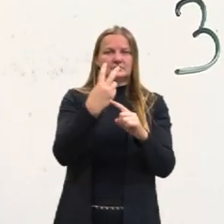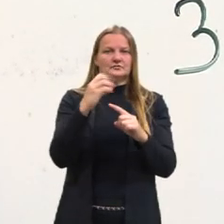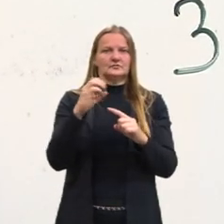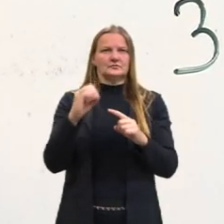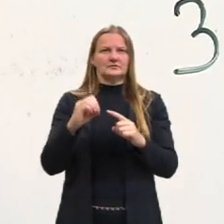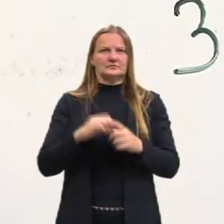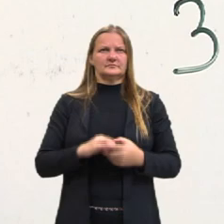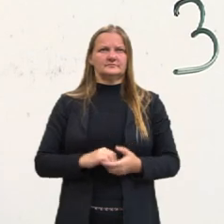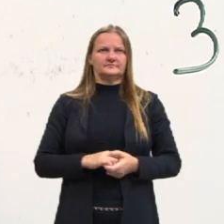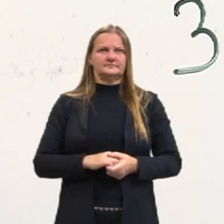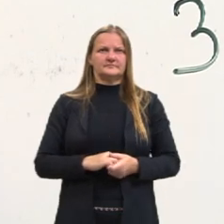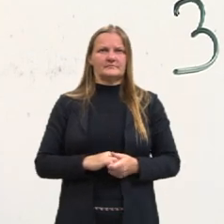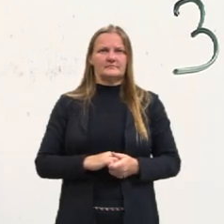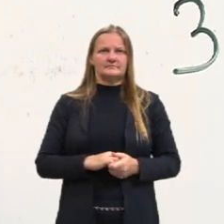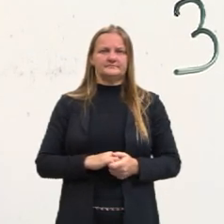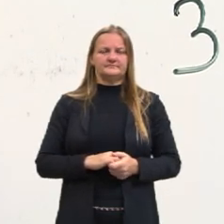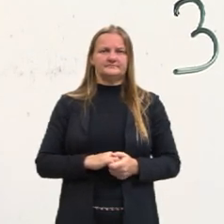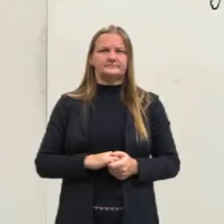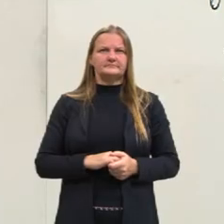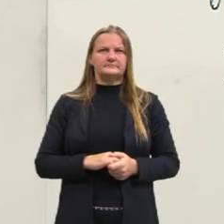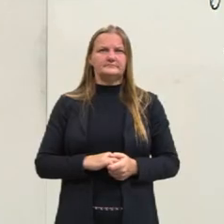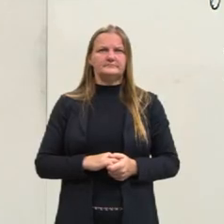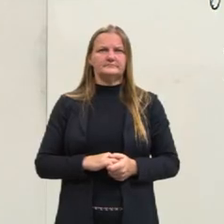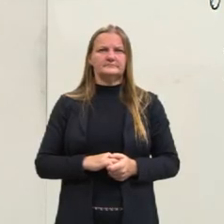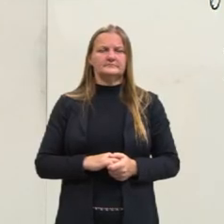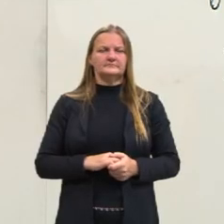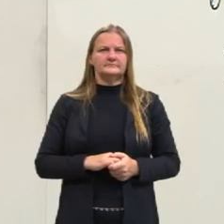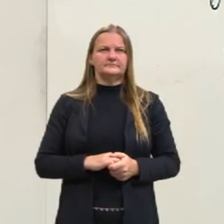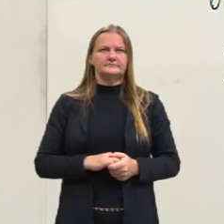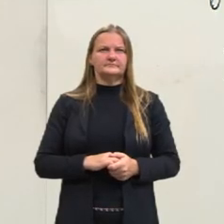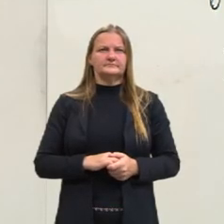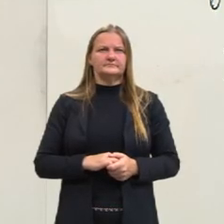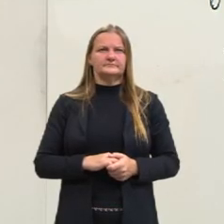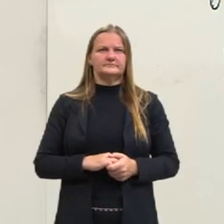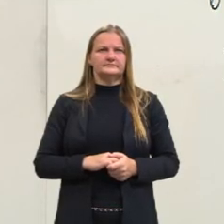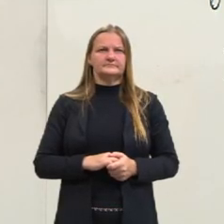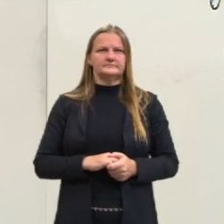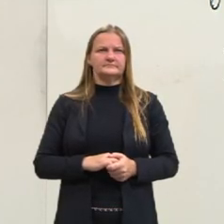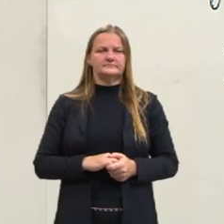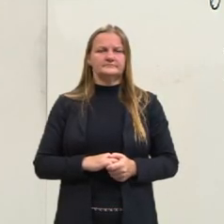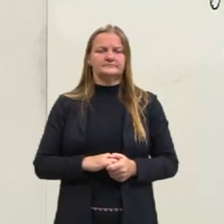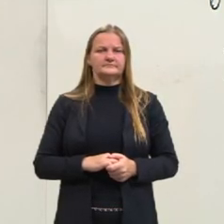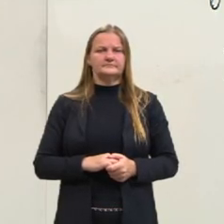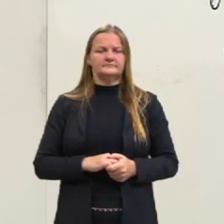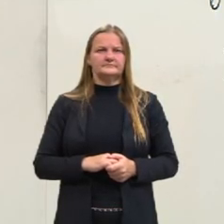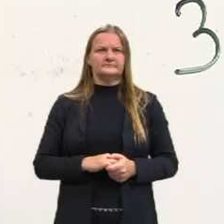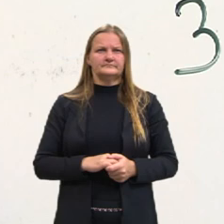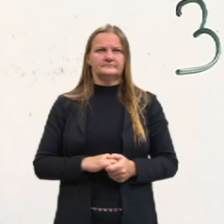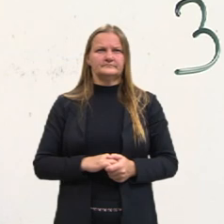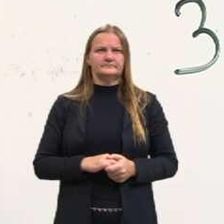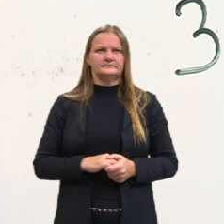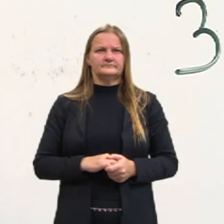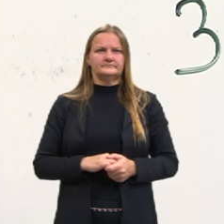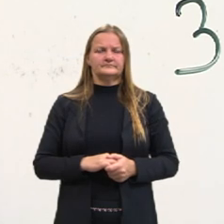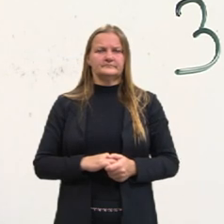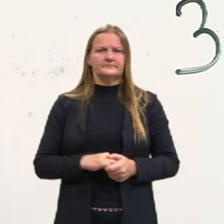trocou de sinal, ele continua positivo. E aqui nós temos, então, 3 vezes 200, 600.